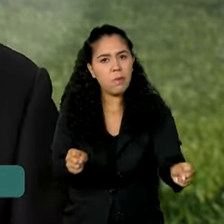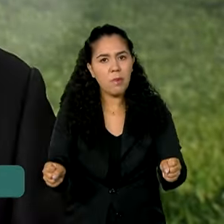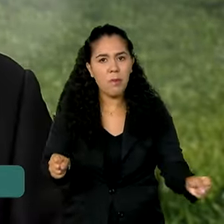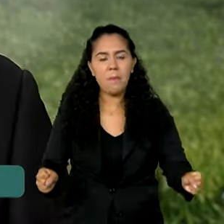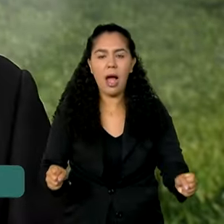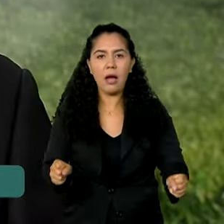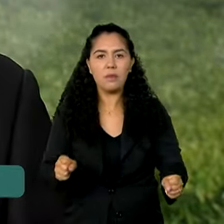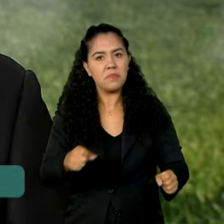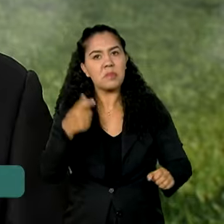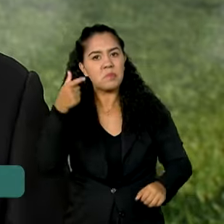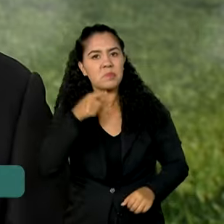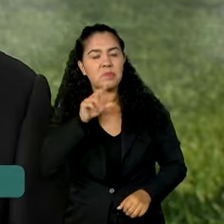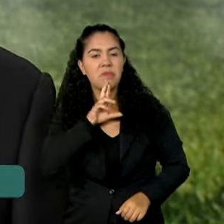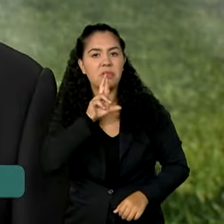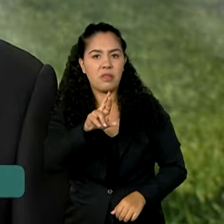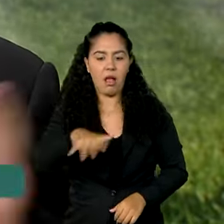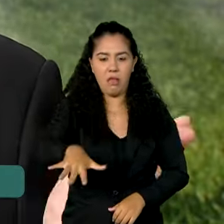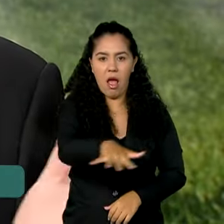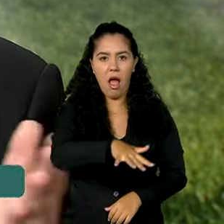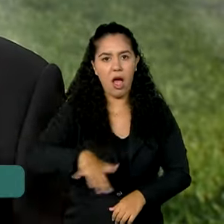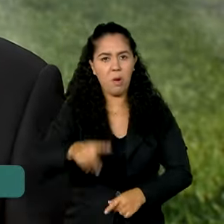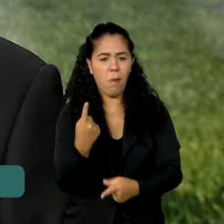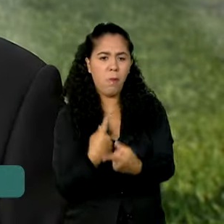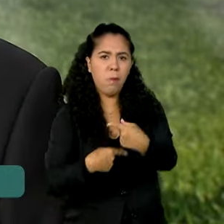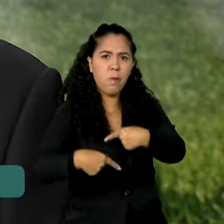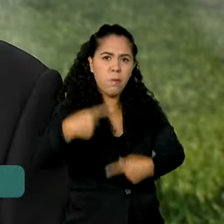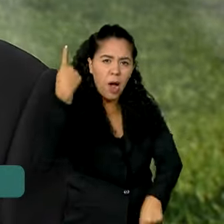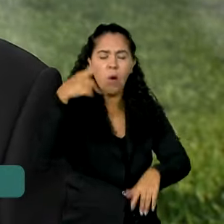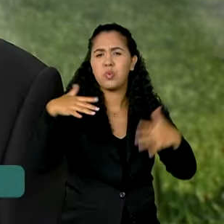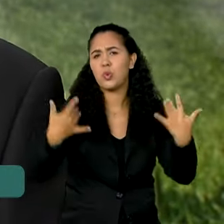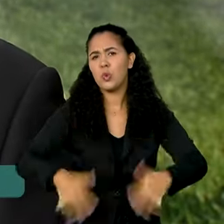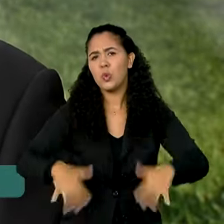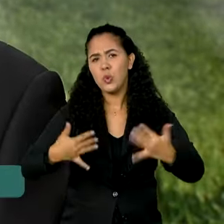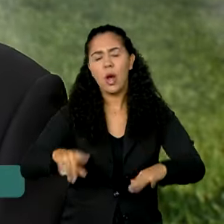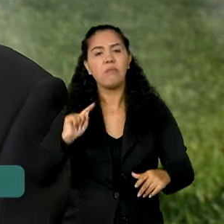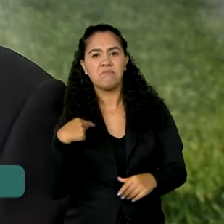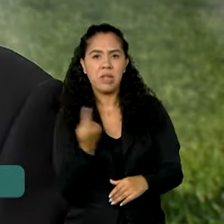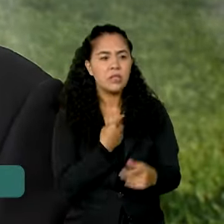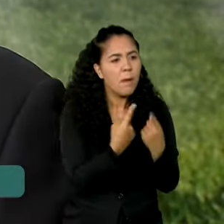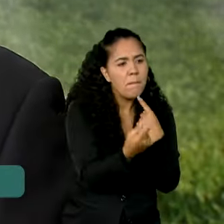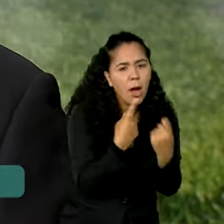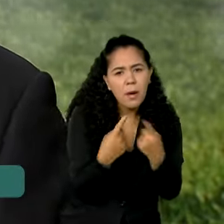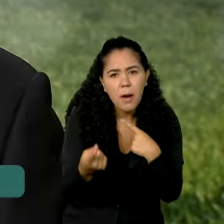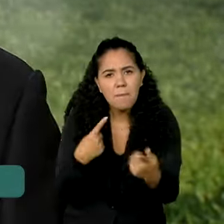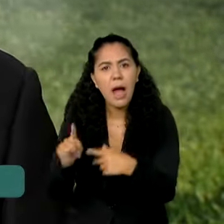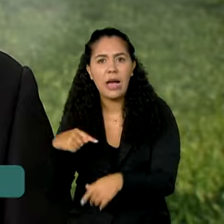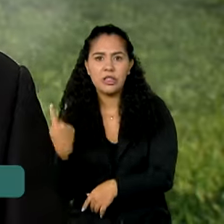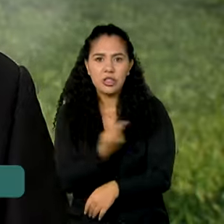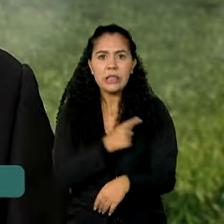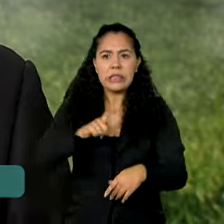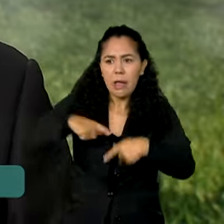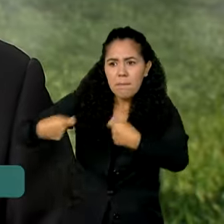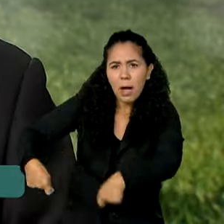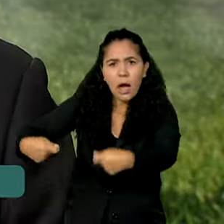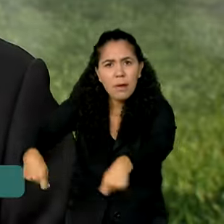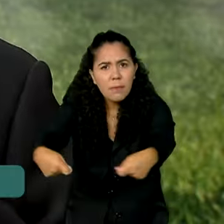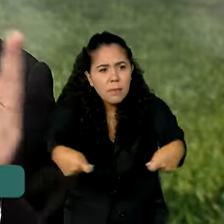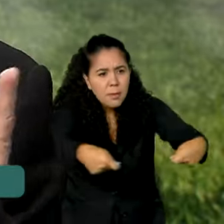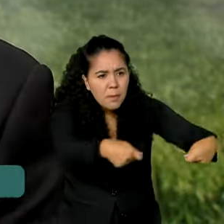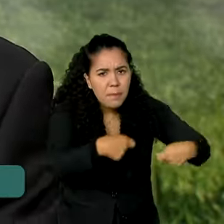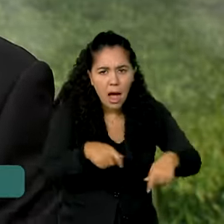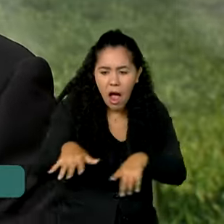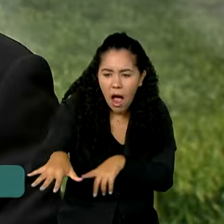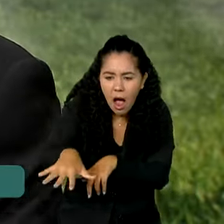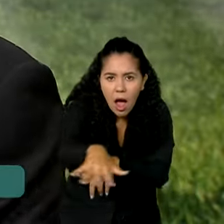mostrando a força e projeção desse setor. Então, enfim, foi um bate-papo, recebi muitas demandas também de cada um dos setores. importante